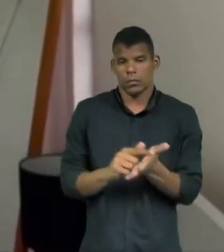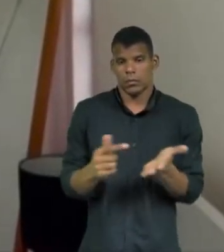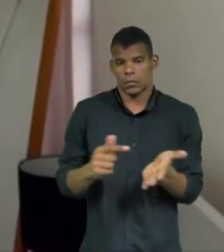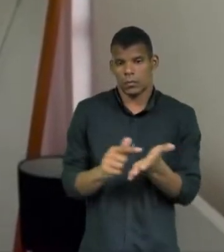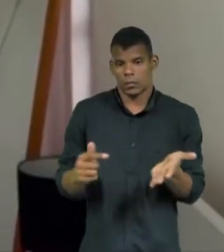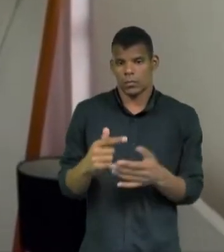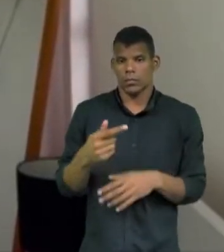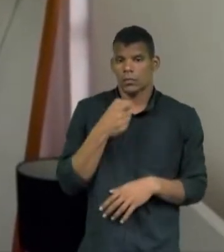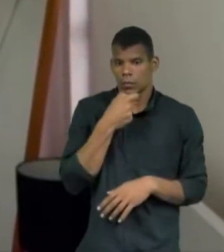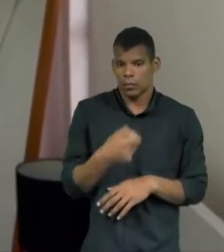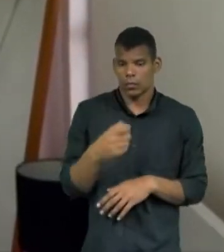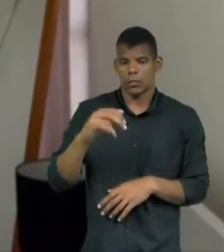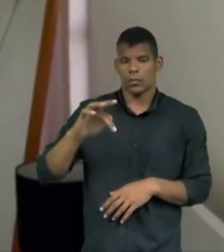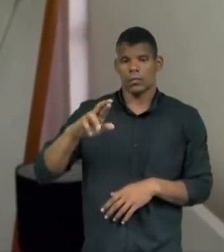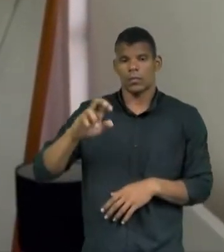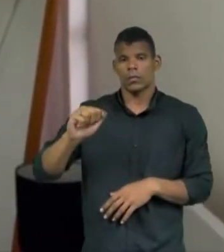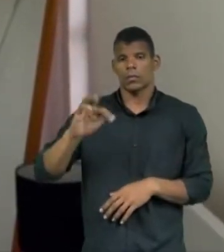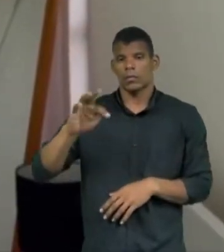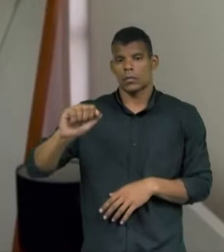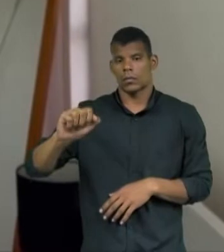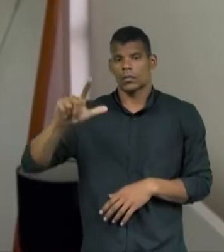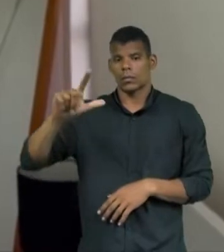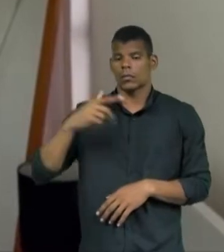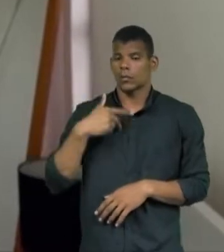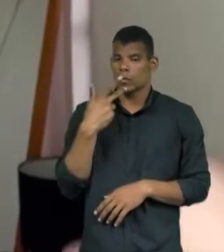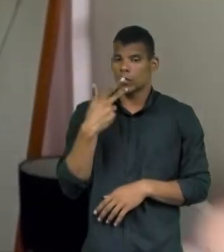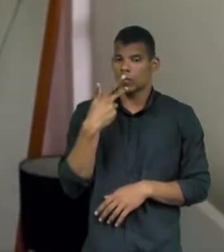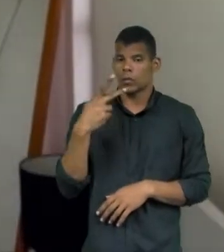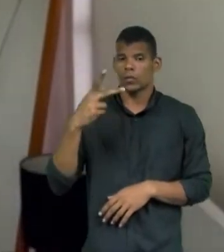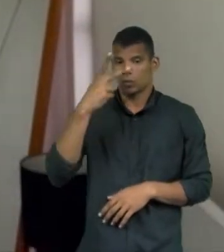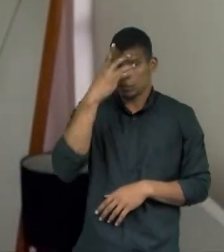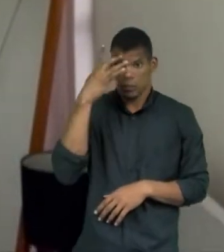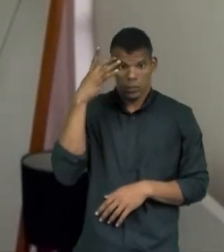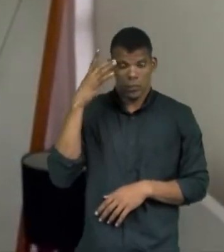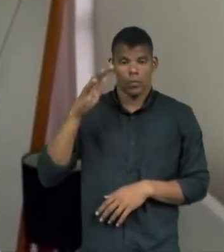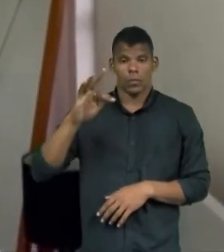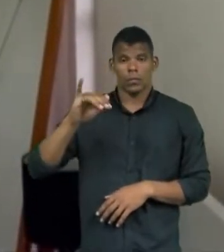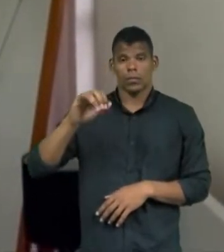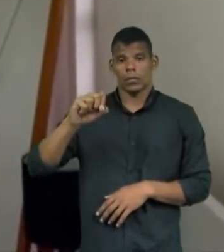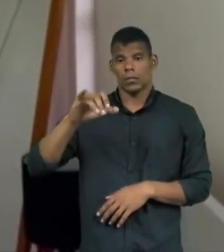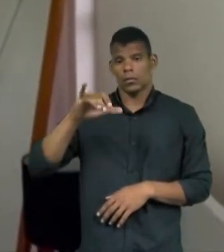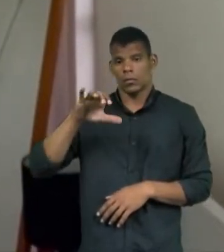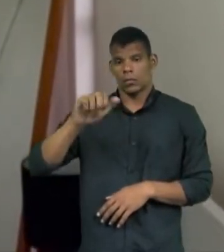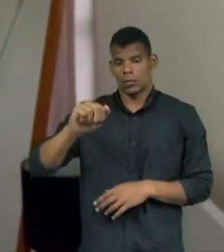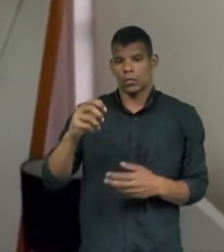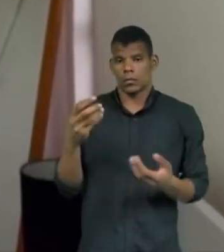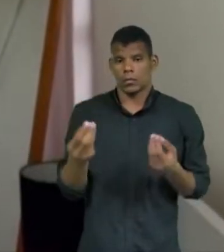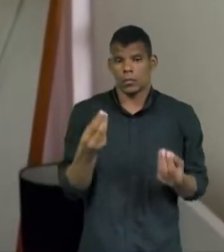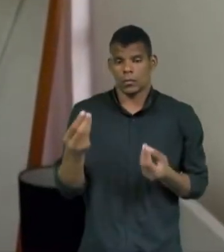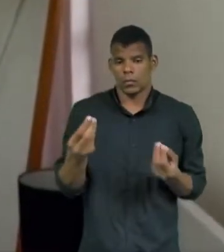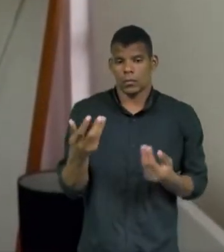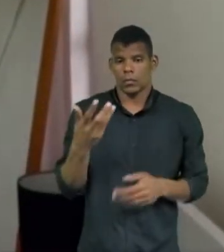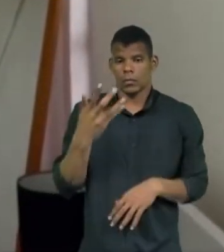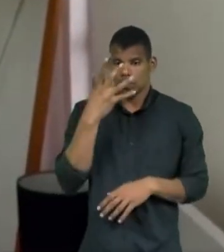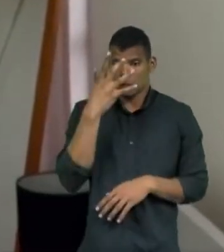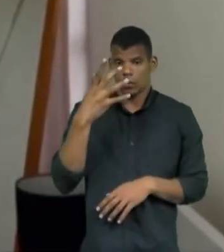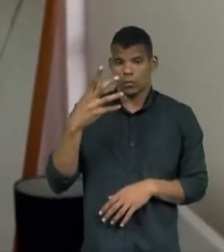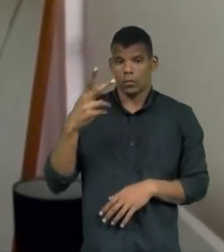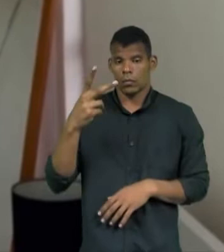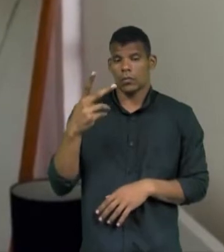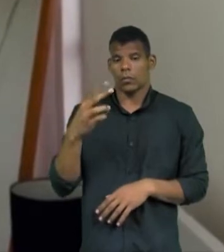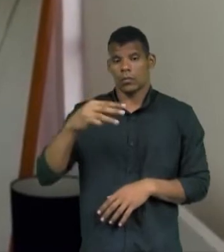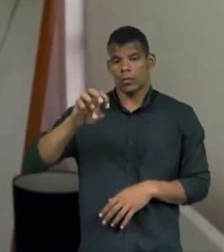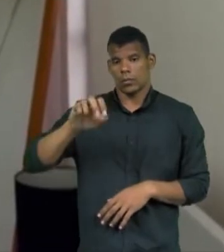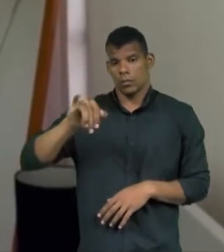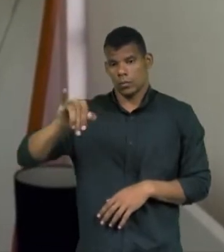Mesquita, afirma que contratos de trabalho de pessoas físicas, feitos através de pessoas jurídicas ou microempreendedor individual,